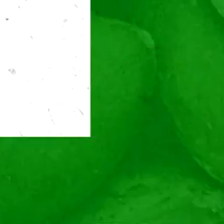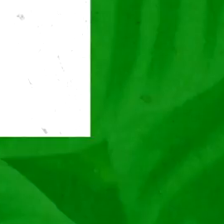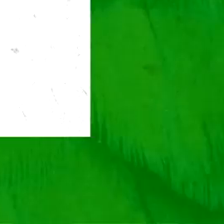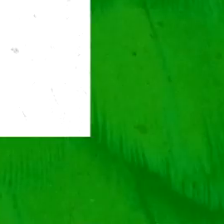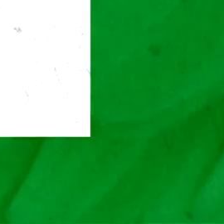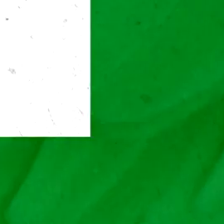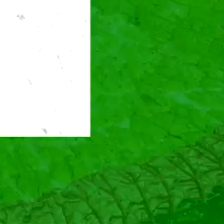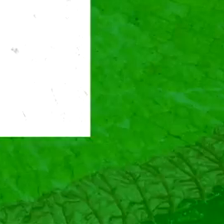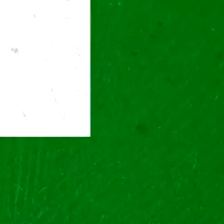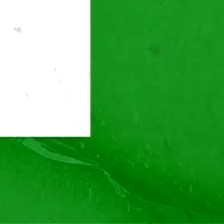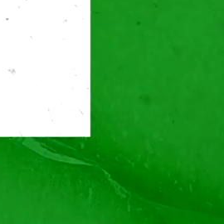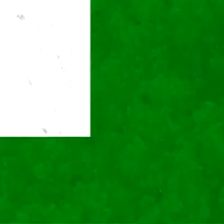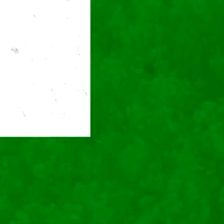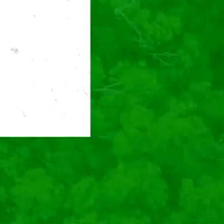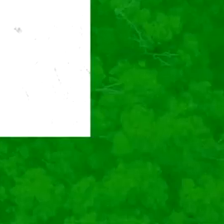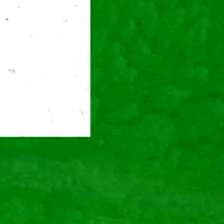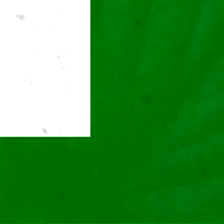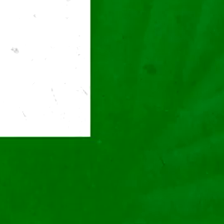Obrigada.